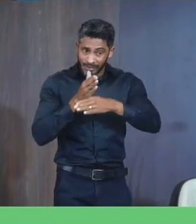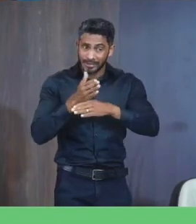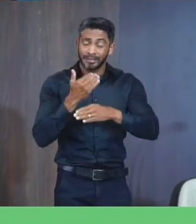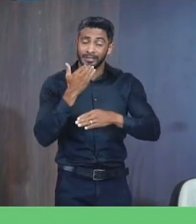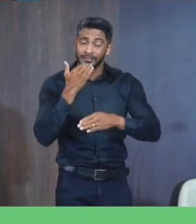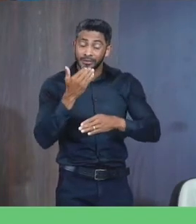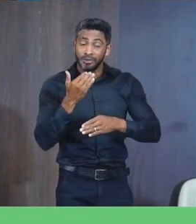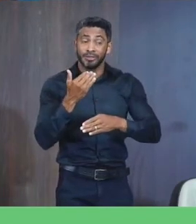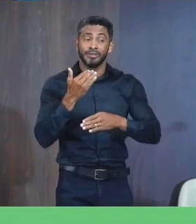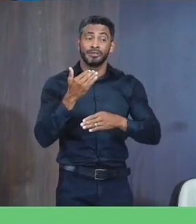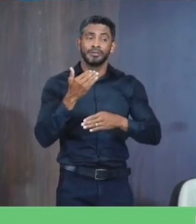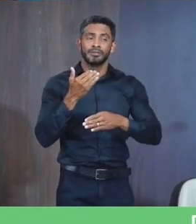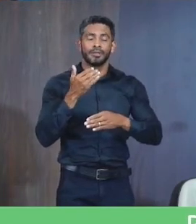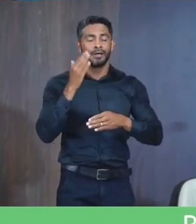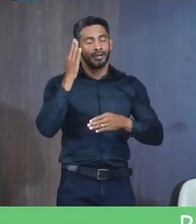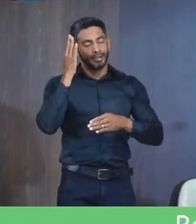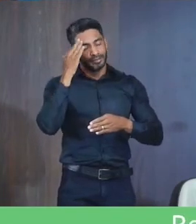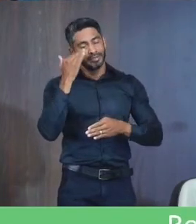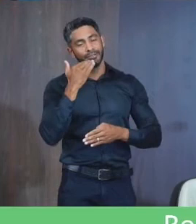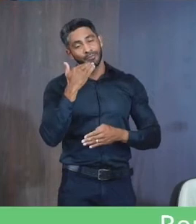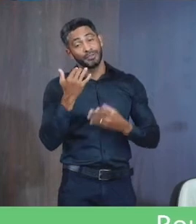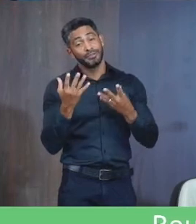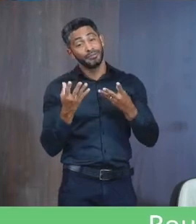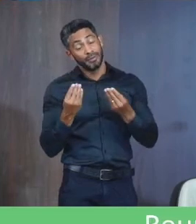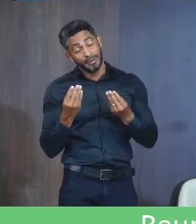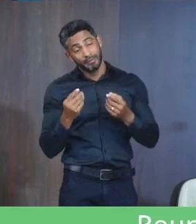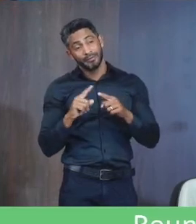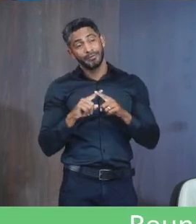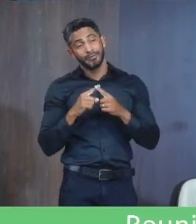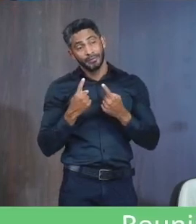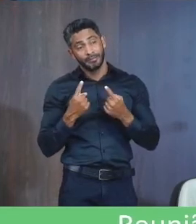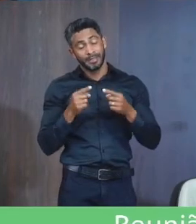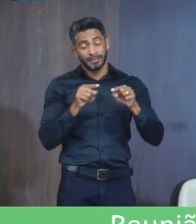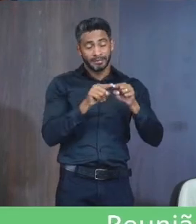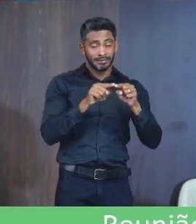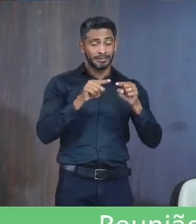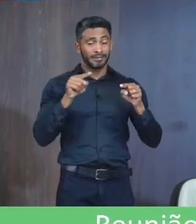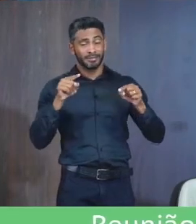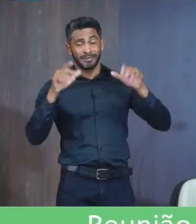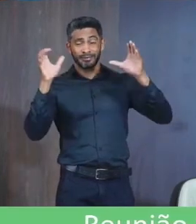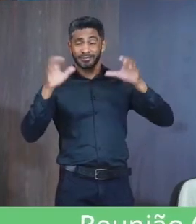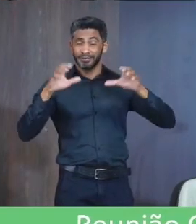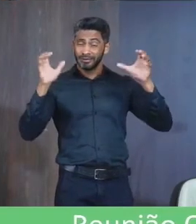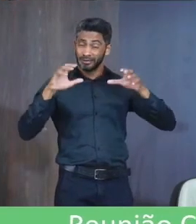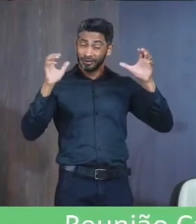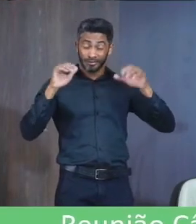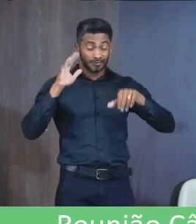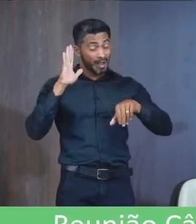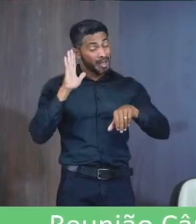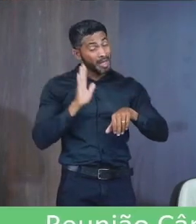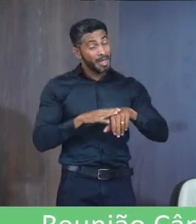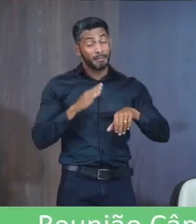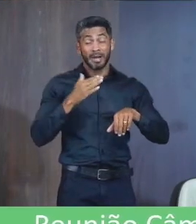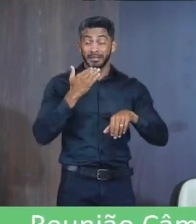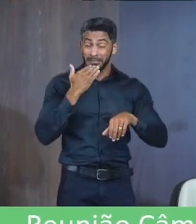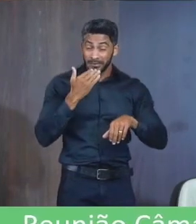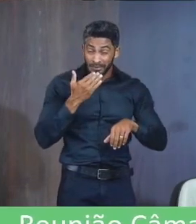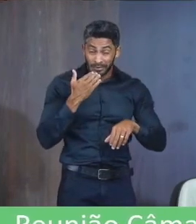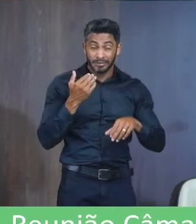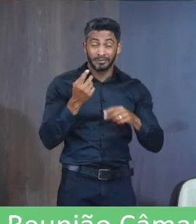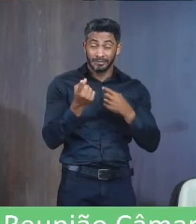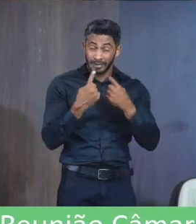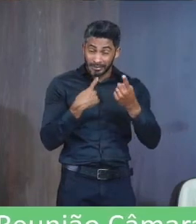Ayr Eu sei Eu sei Que a demanda É grande Nesse período Agora Mais ainda O período De chuva Sabemos Que as